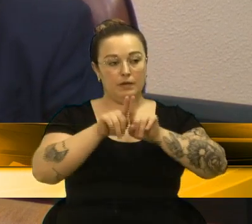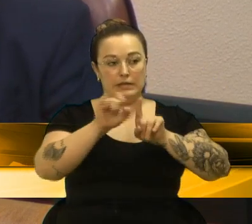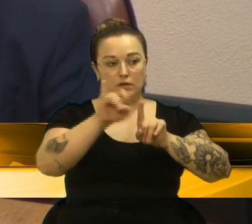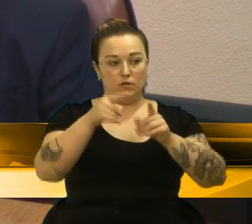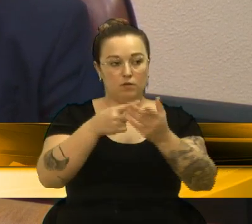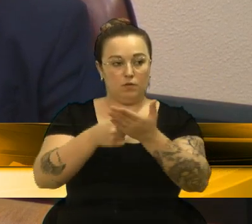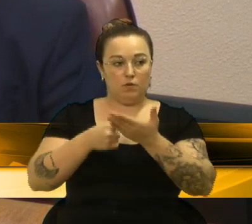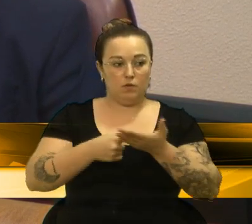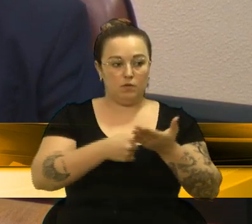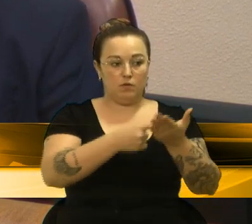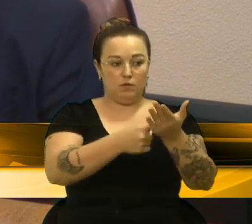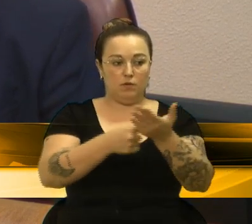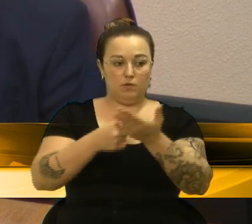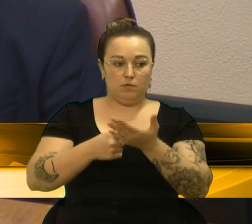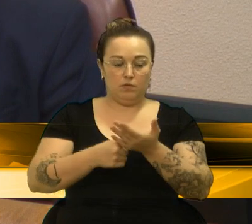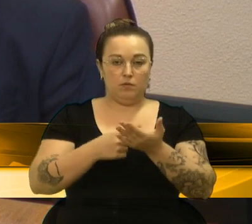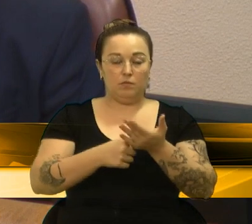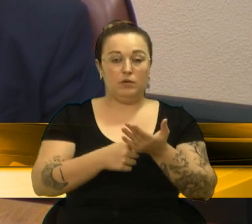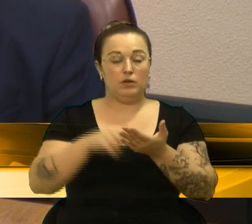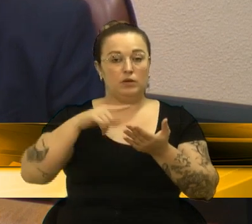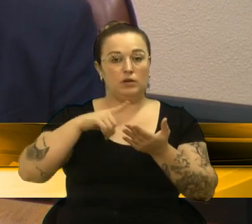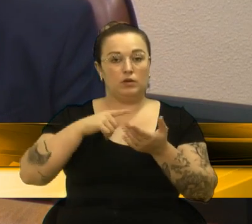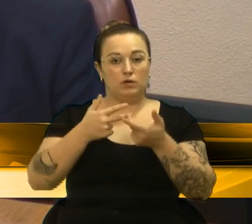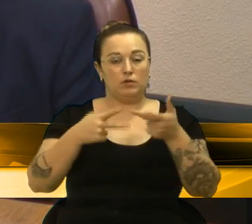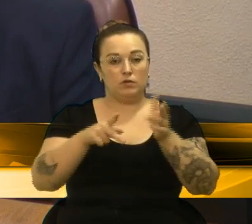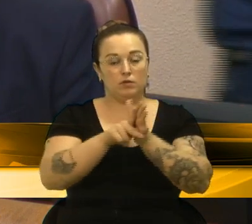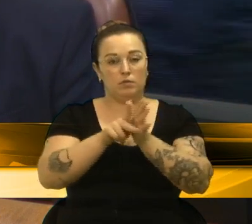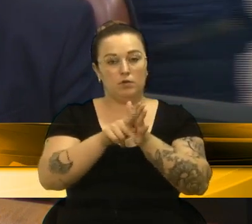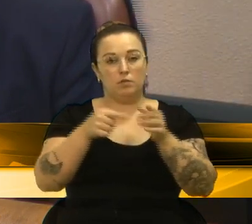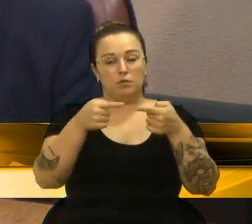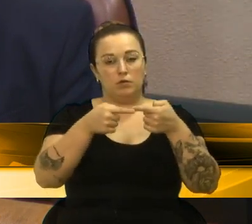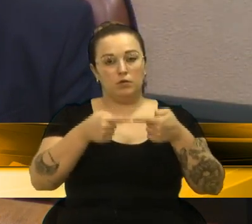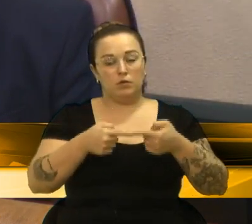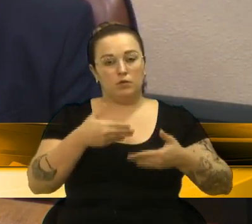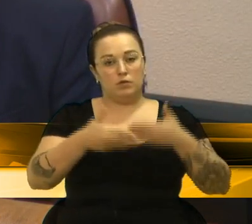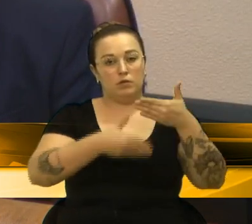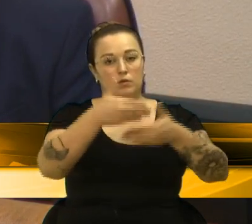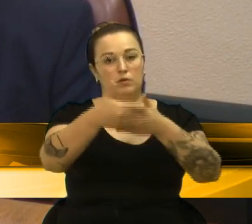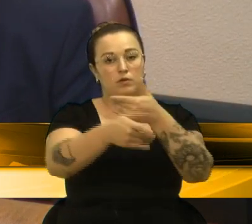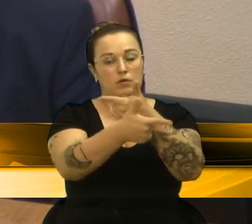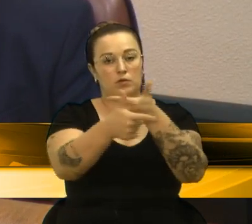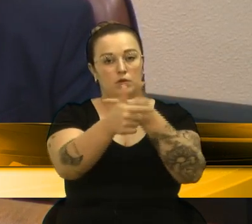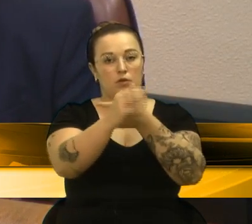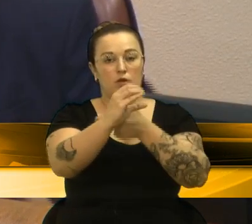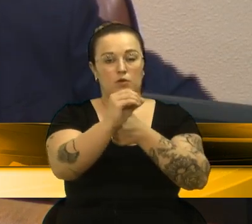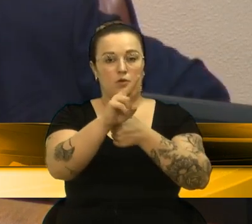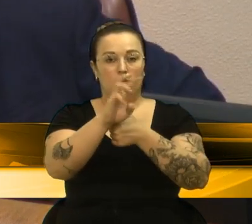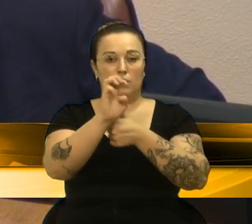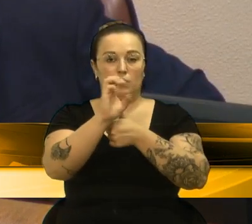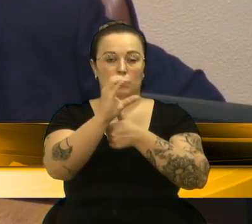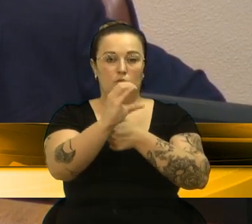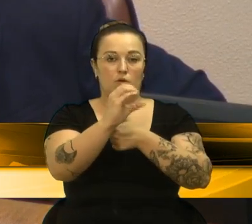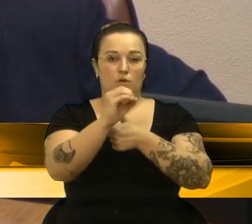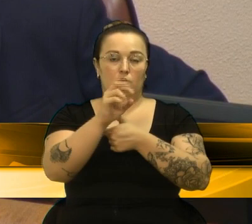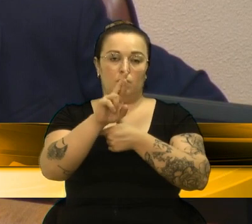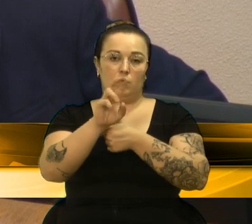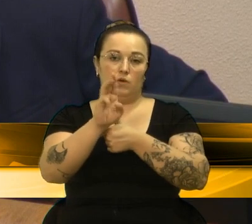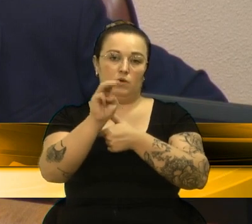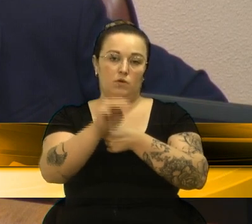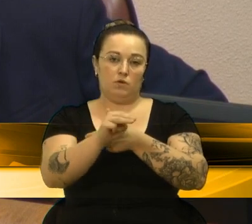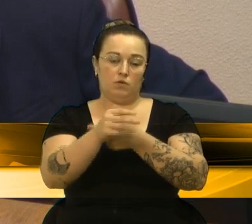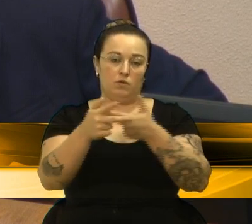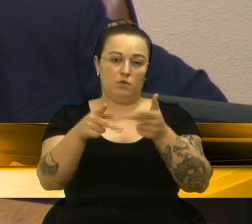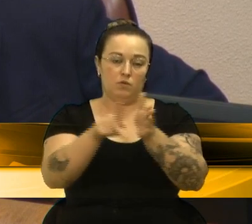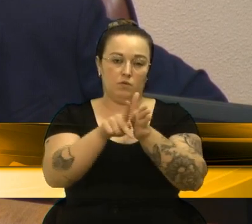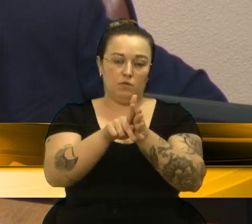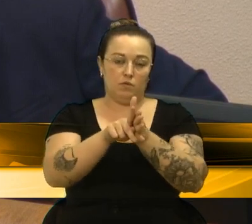pelo Regimento Interno foi a Presidência e a Mesa diretora do CMS, deixando clara a intenção de não haver quórum. Por óbvio, a relevância e urgência do assunto, tratando